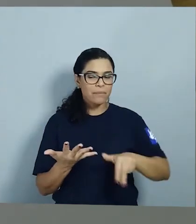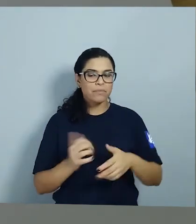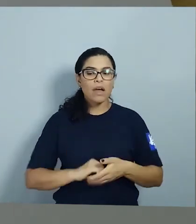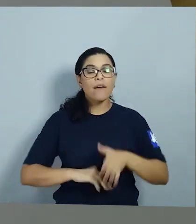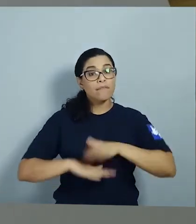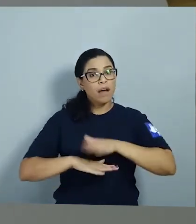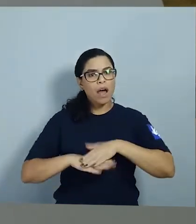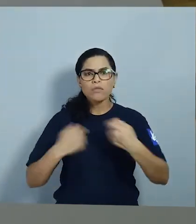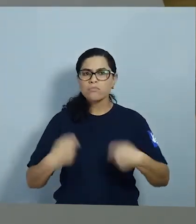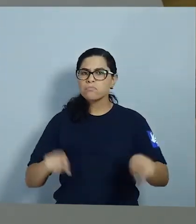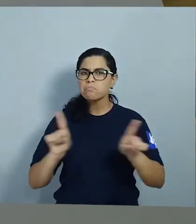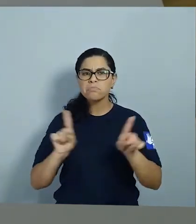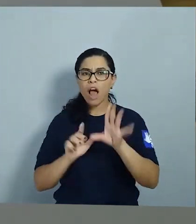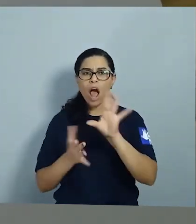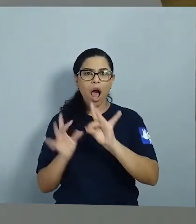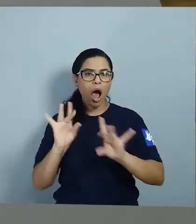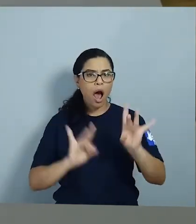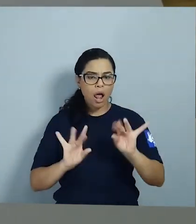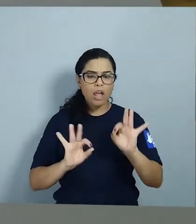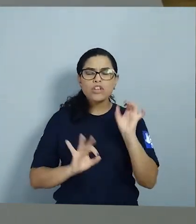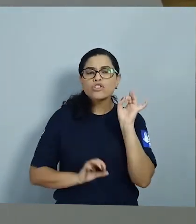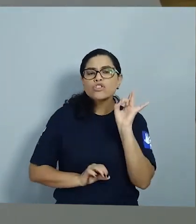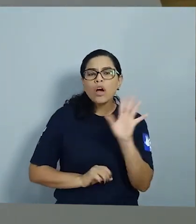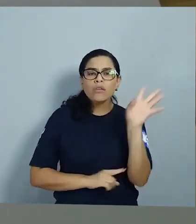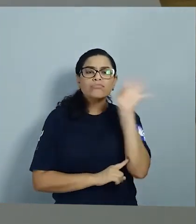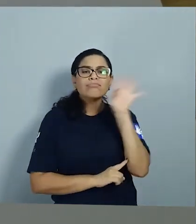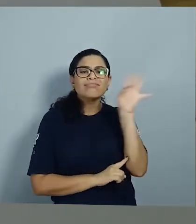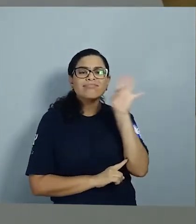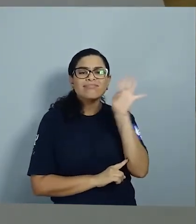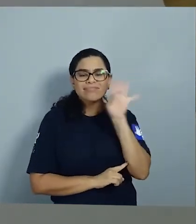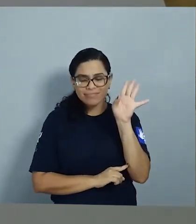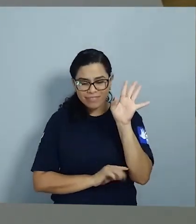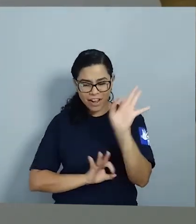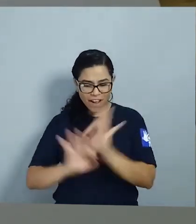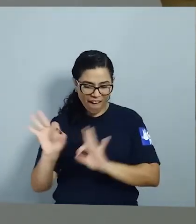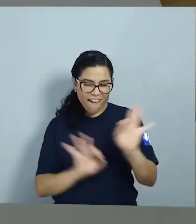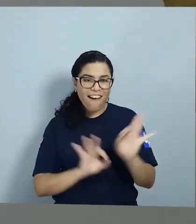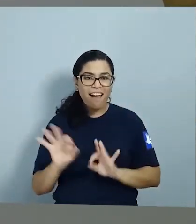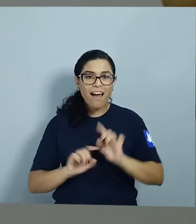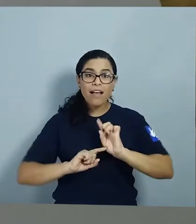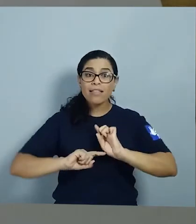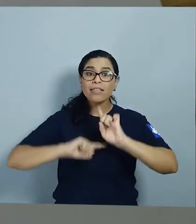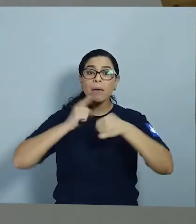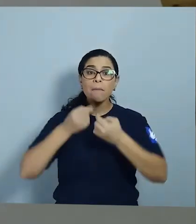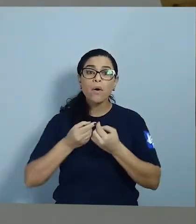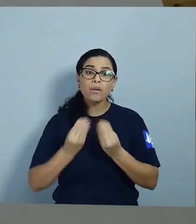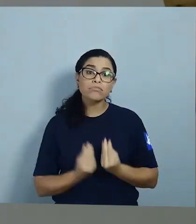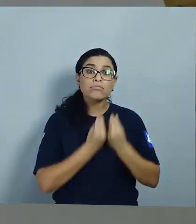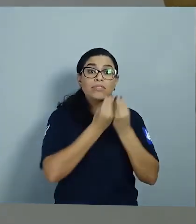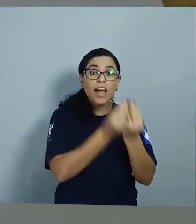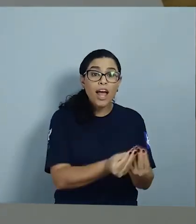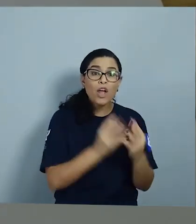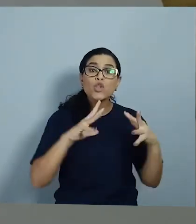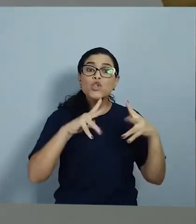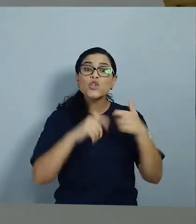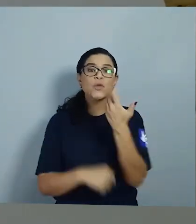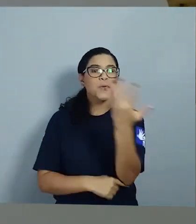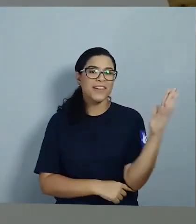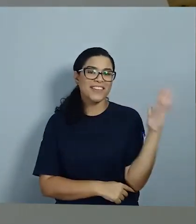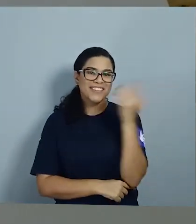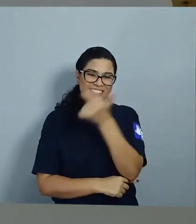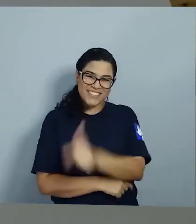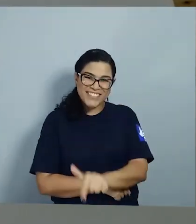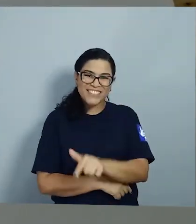precisa colar É só usar a imaginação e ir montando as coisas Depois é só devolver tudo para a